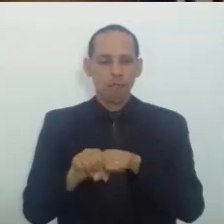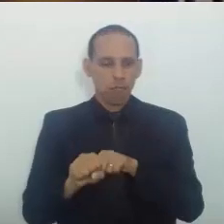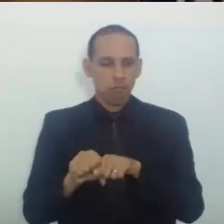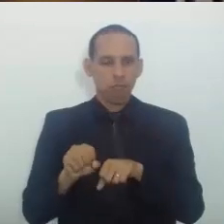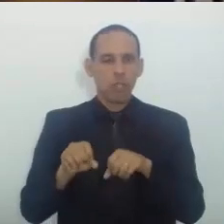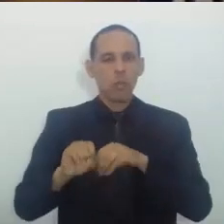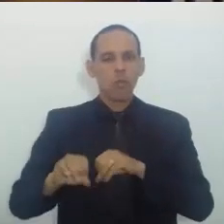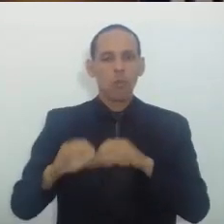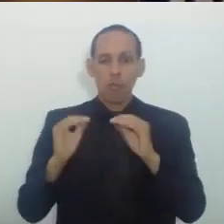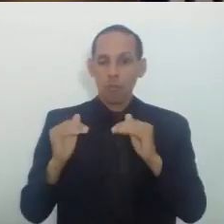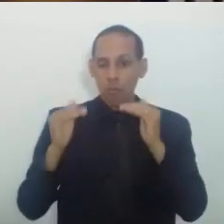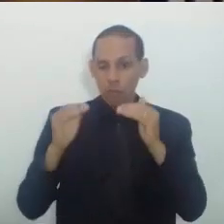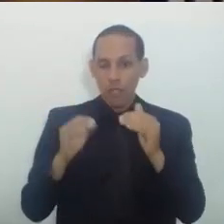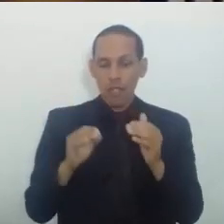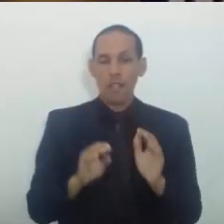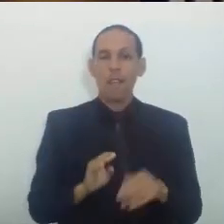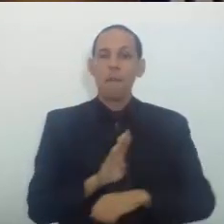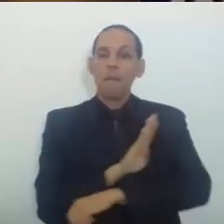graus E bacharelado